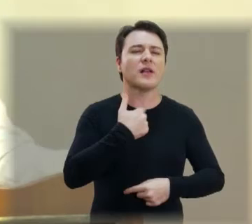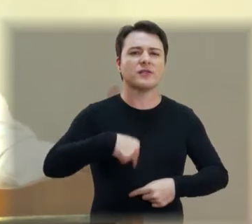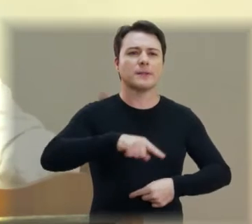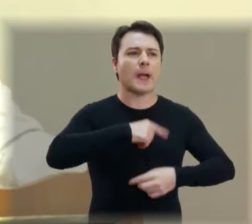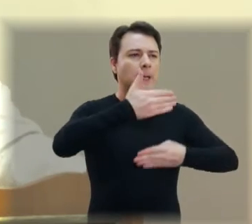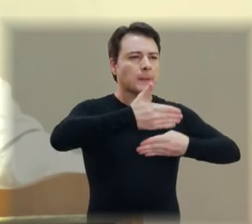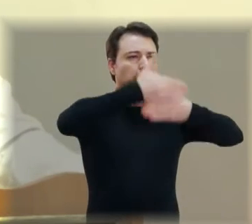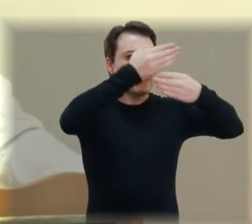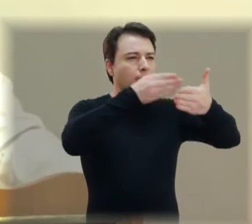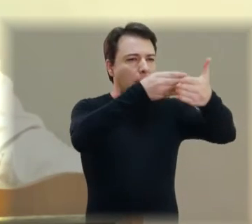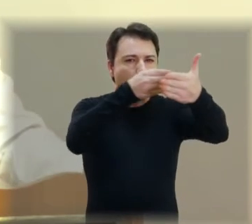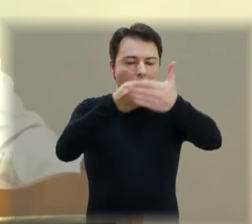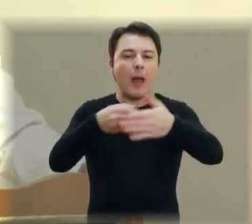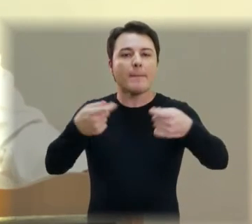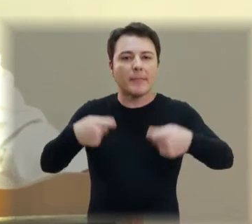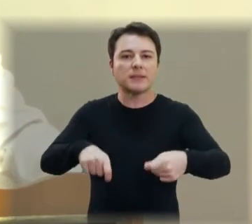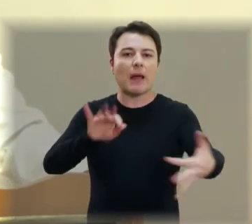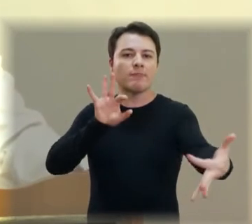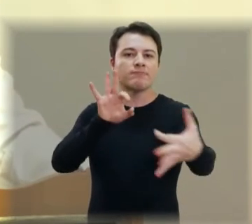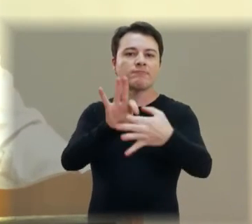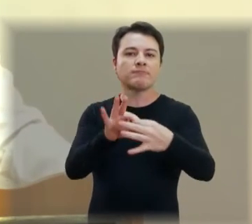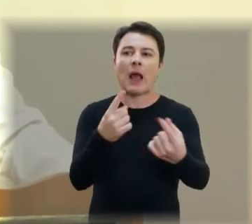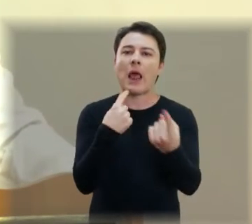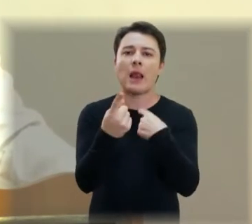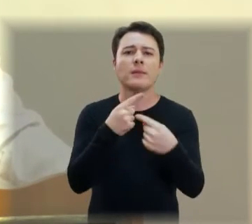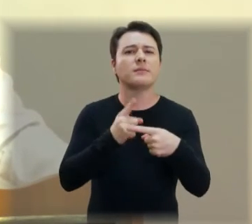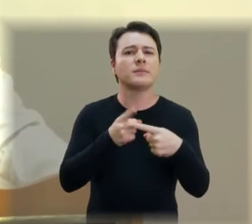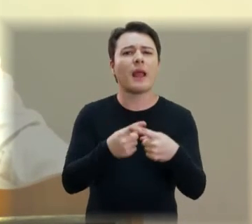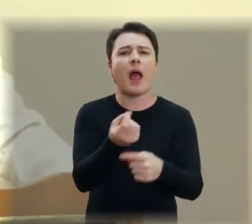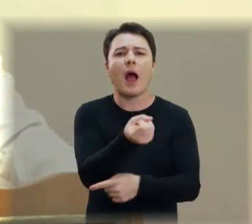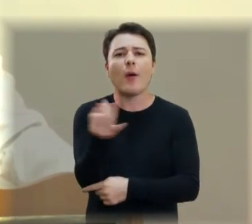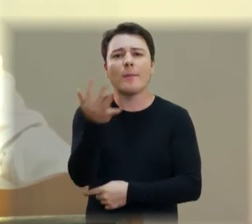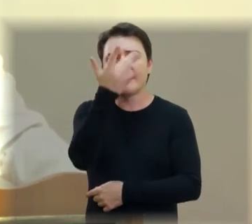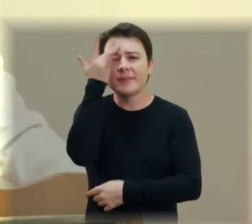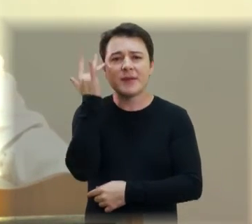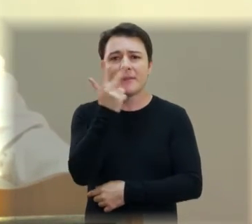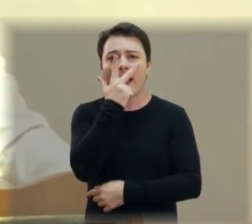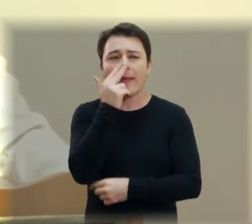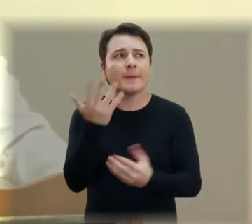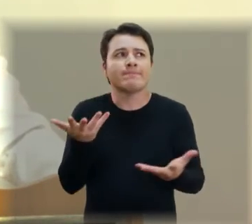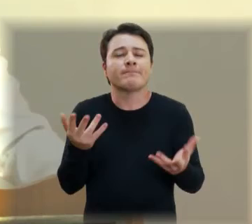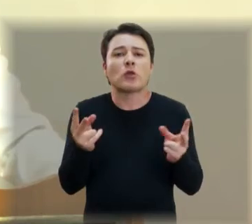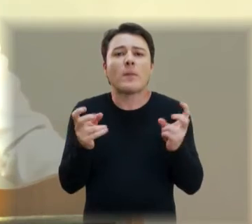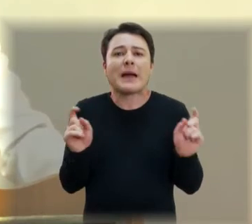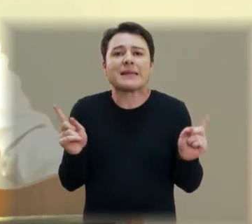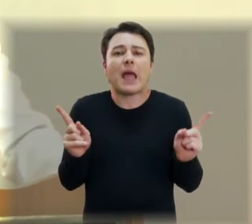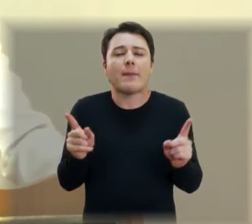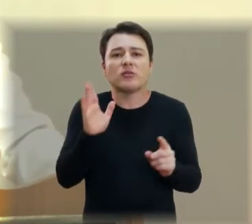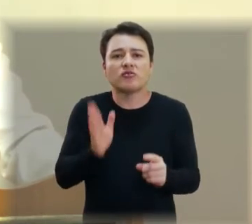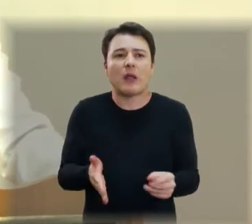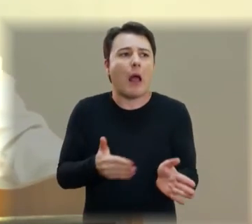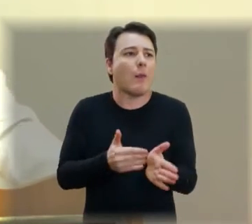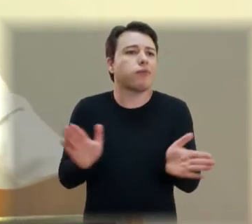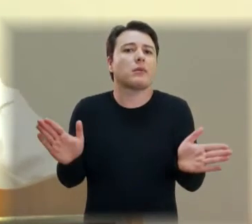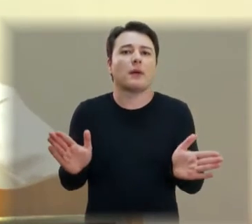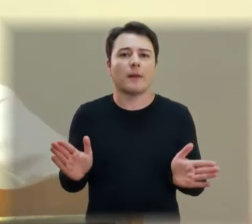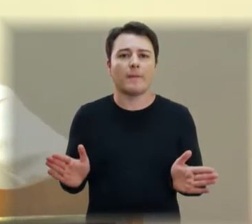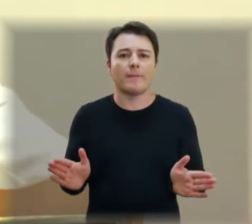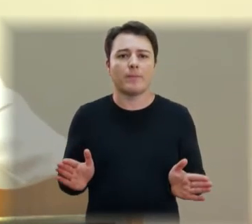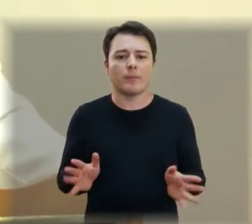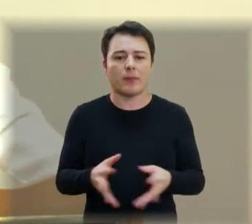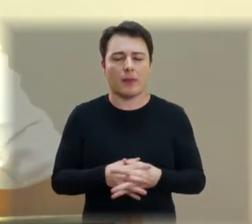que construir pontes? Porque algumas pessoas se perderam no exercício da função. Tantas outras estão tentando